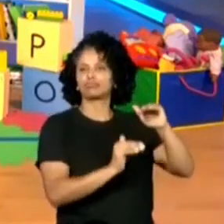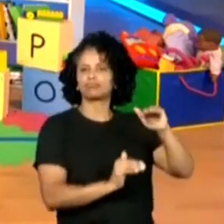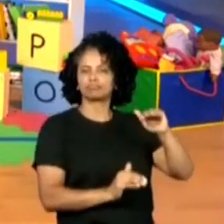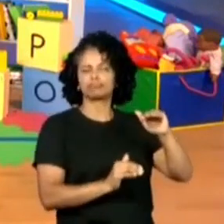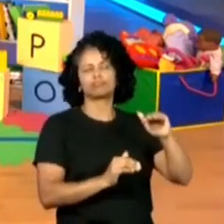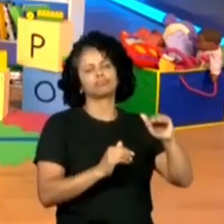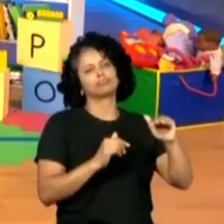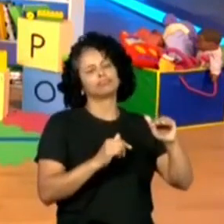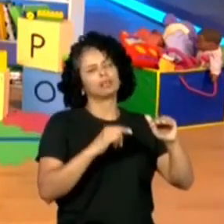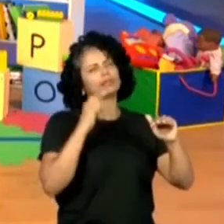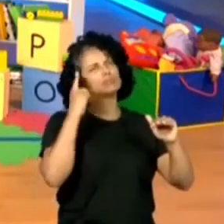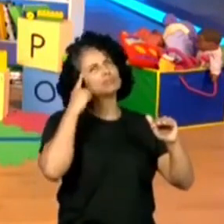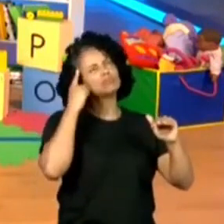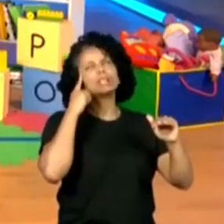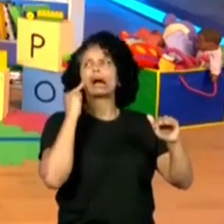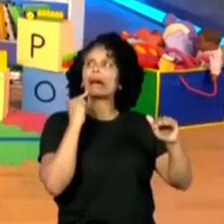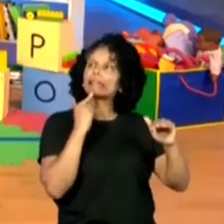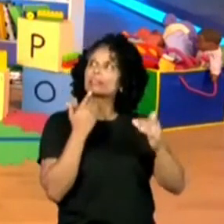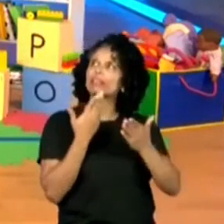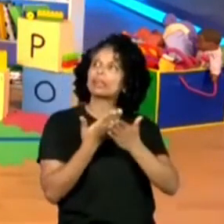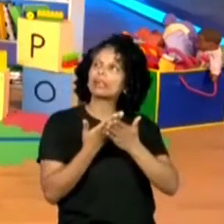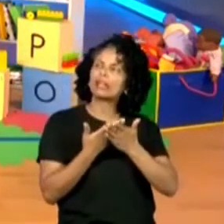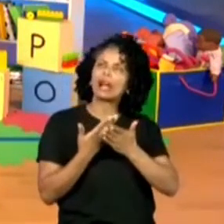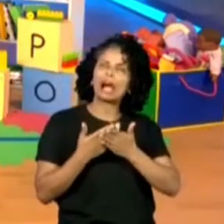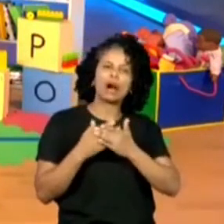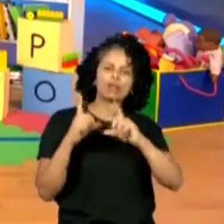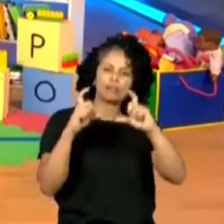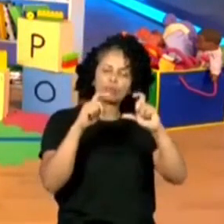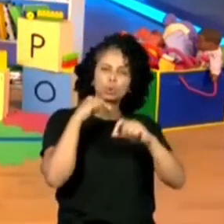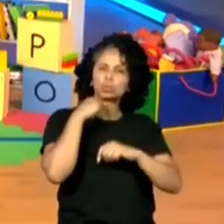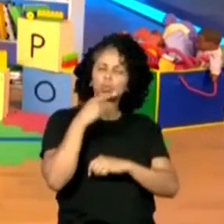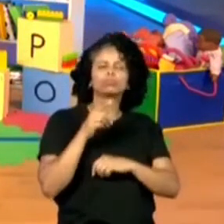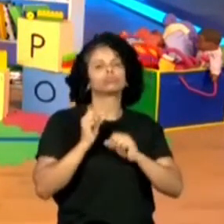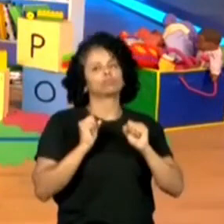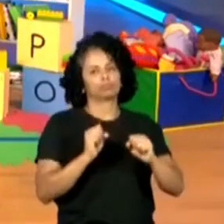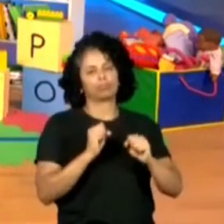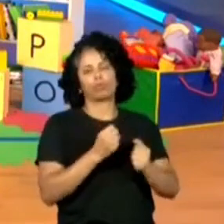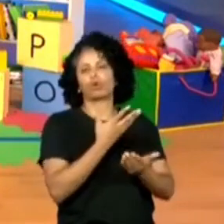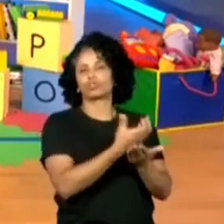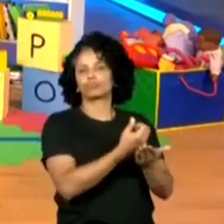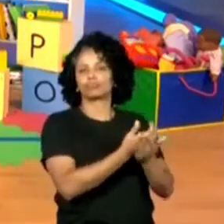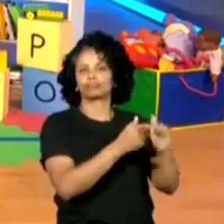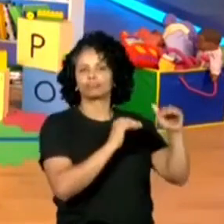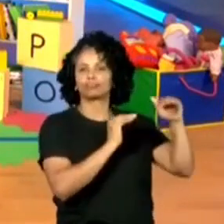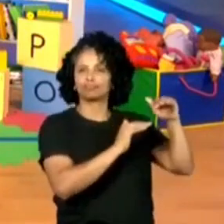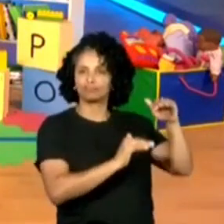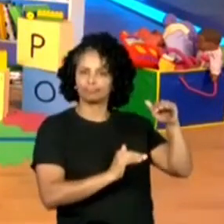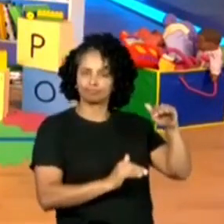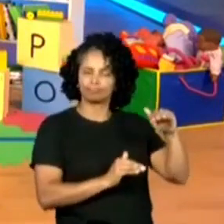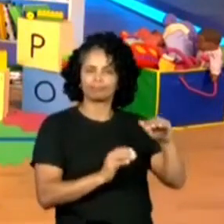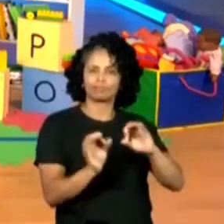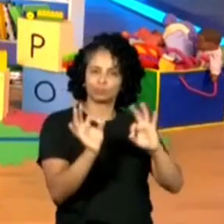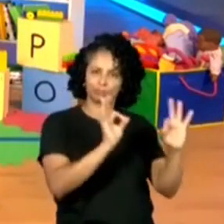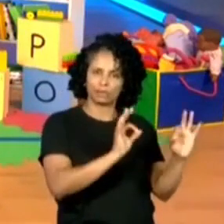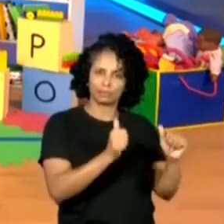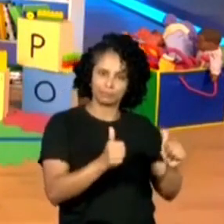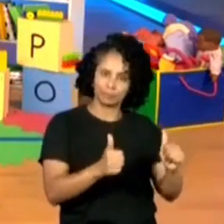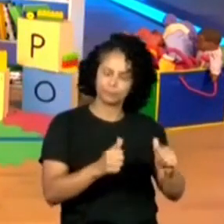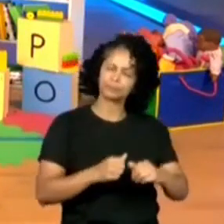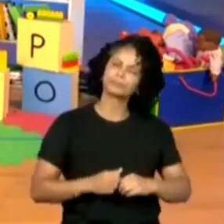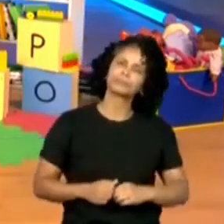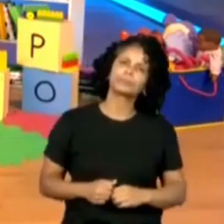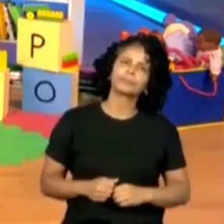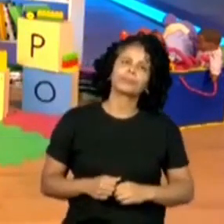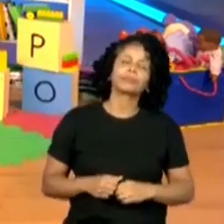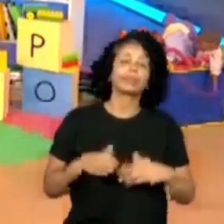uma foto lá daquela telinha. Não tem problema. Assiste e tira uma foto. Certo? Bora. E